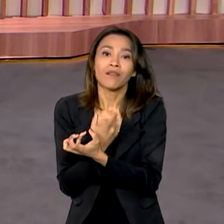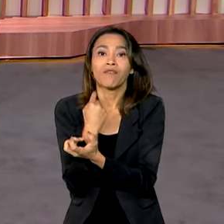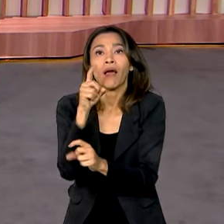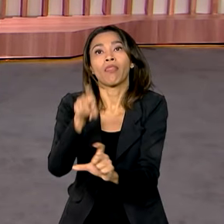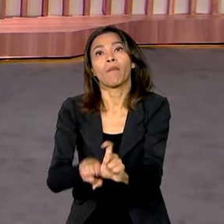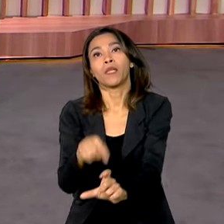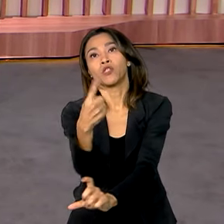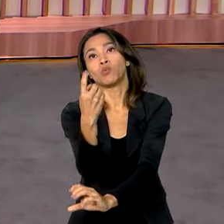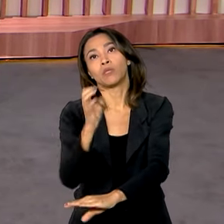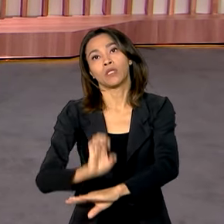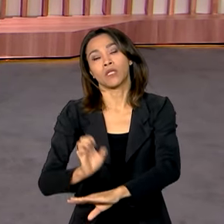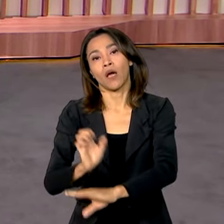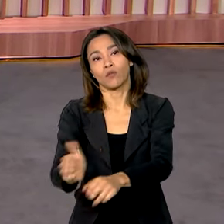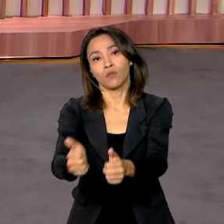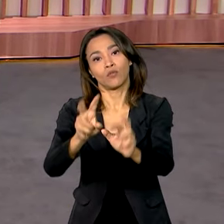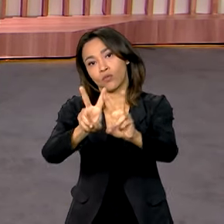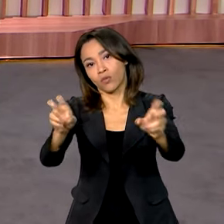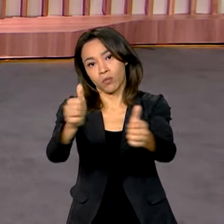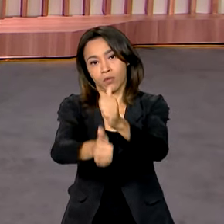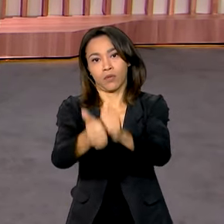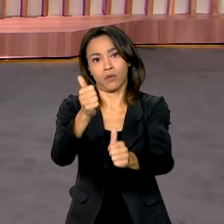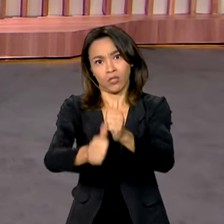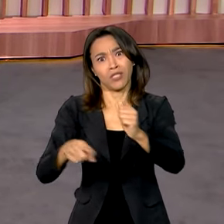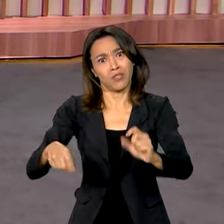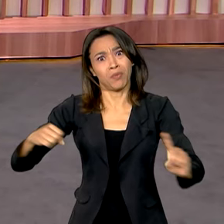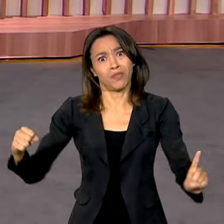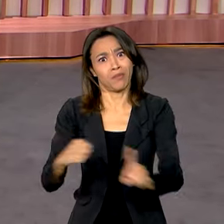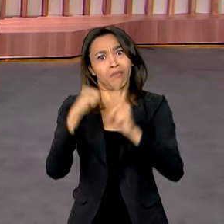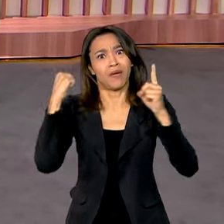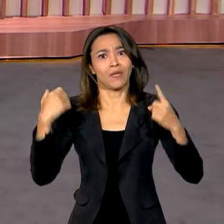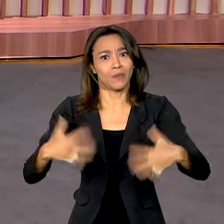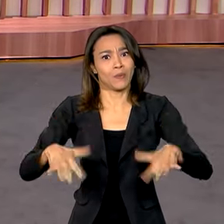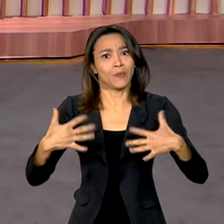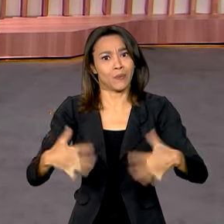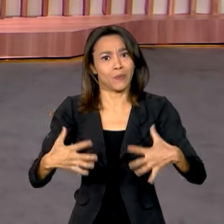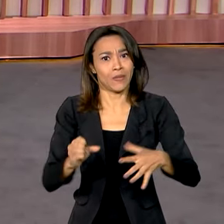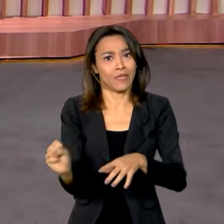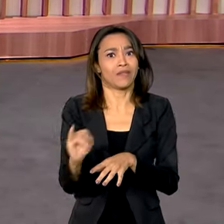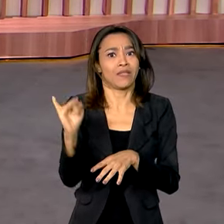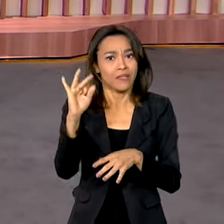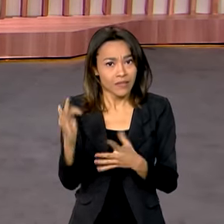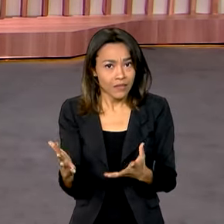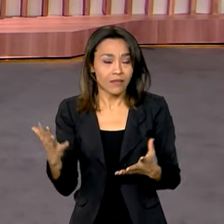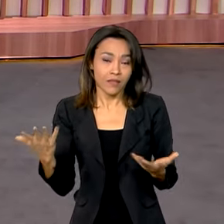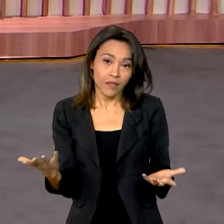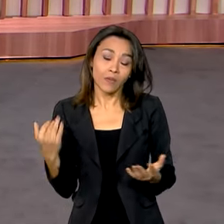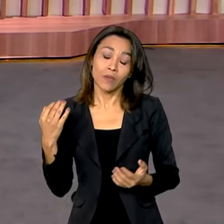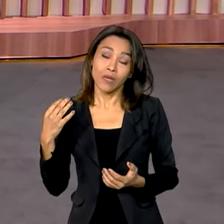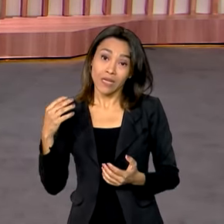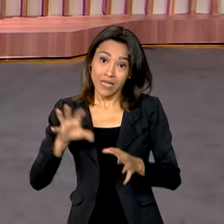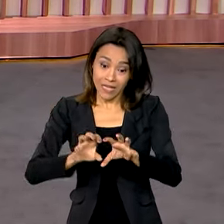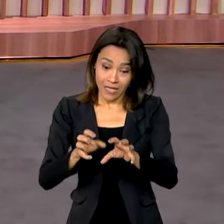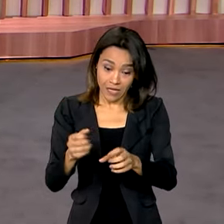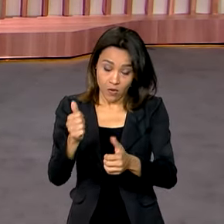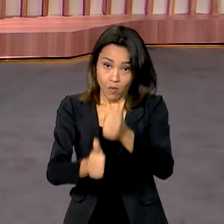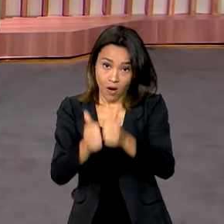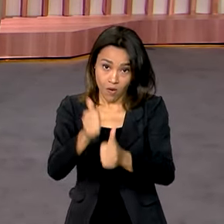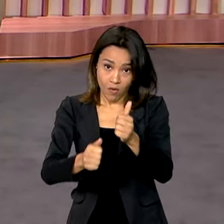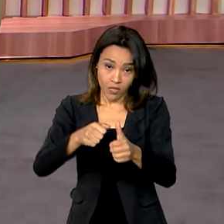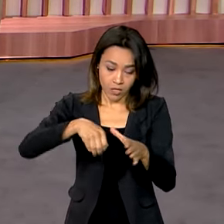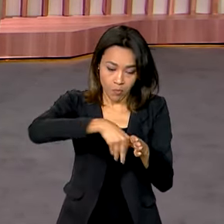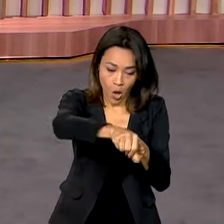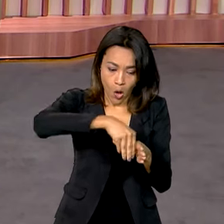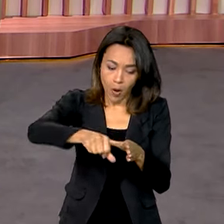como a gente está. Essa questão do arroz pode ter um impacto, inclusive, na inflação. E o ministro disse que descentralizando, a gente